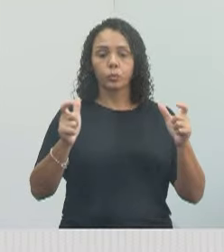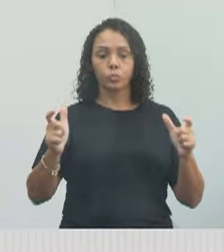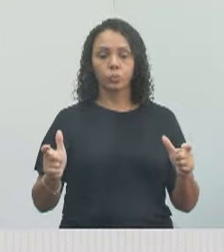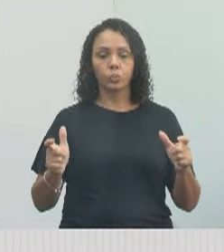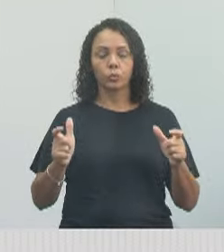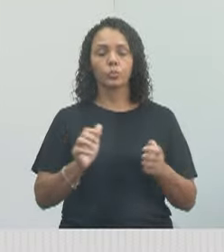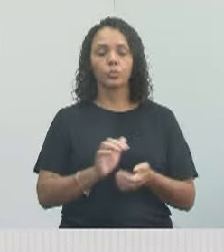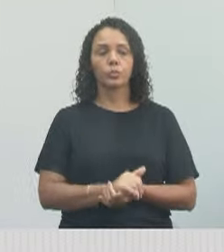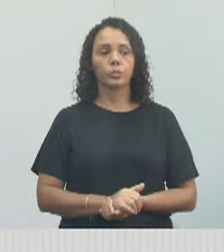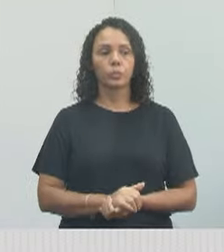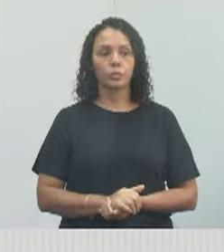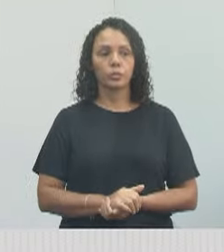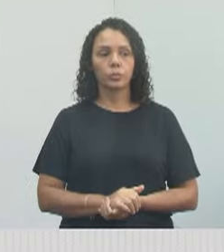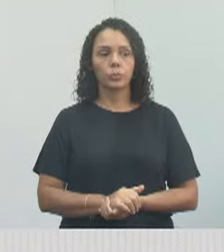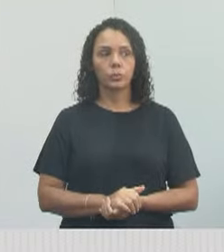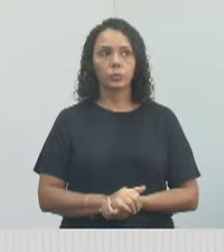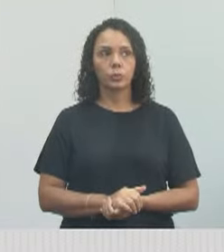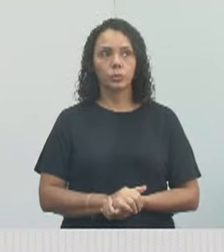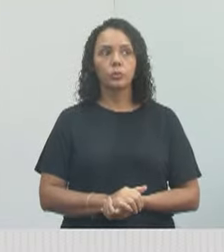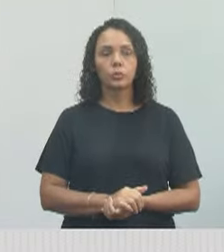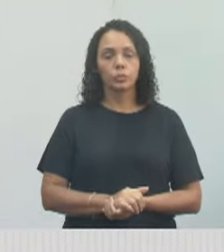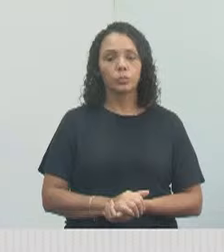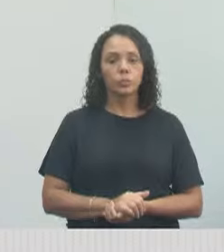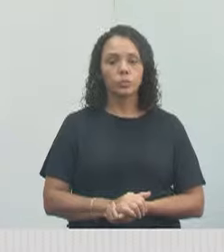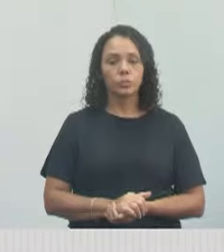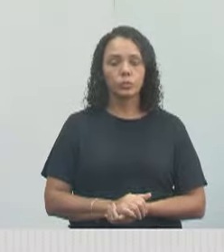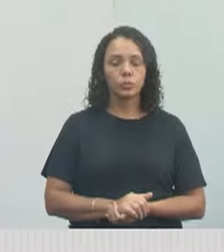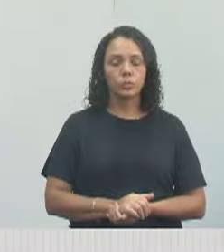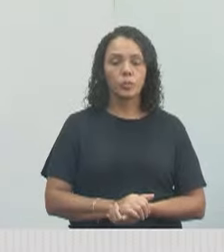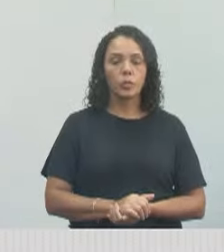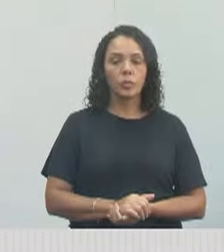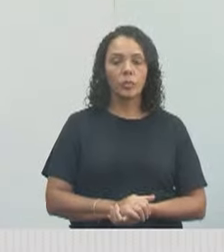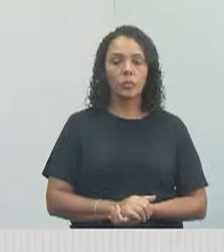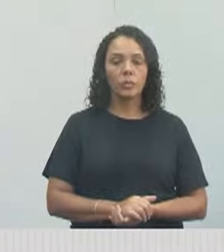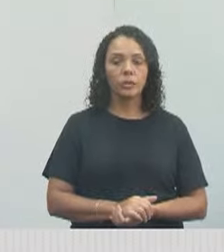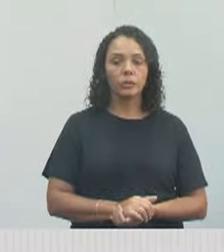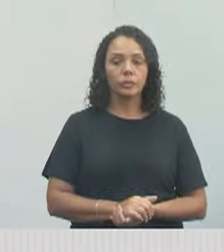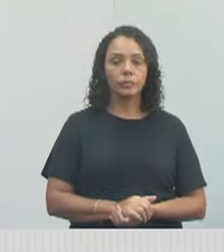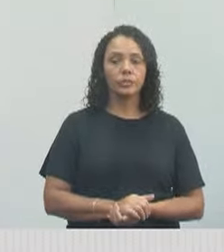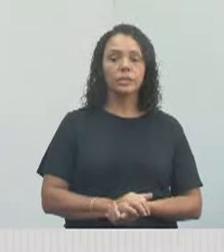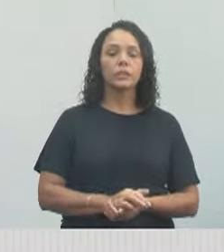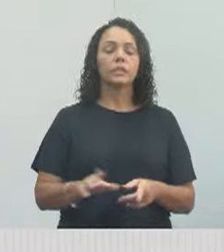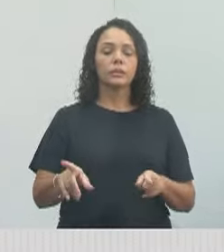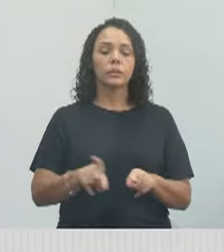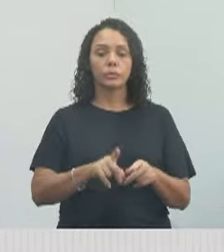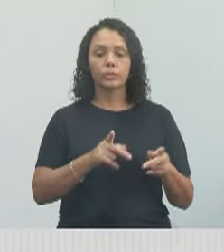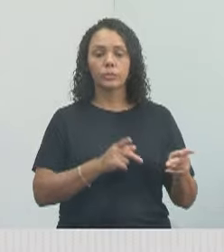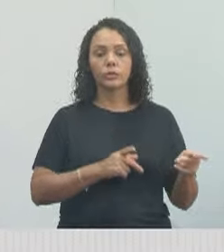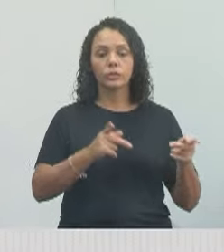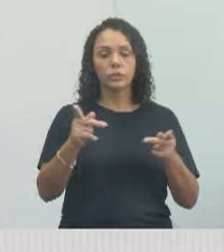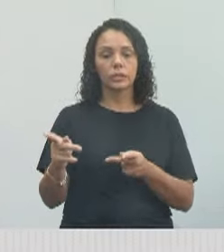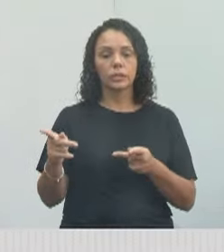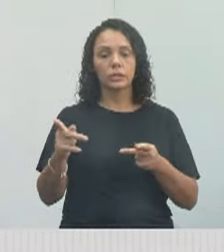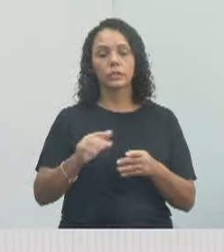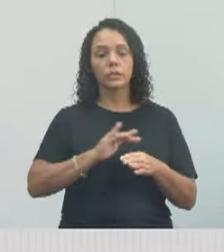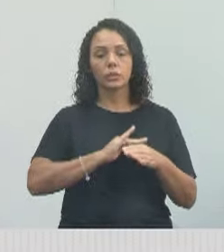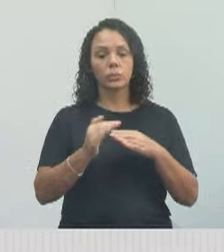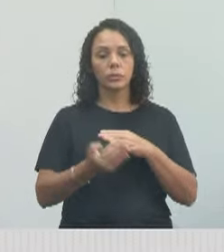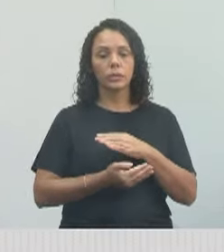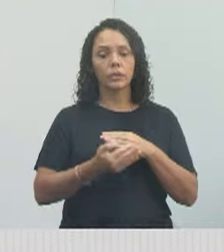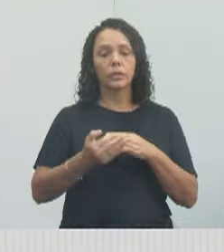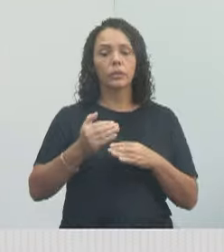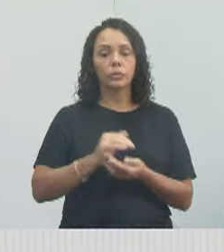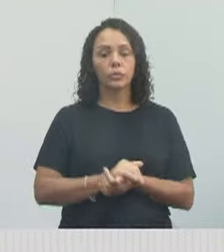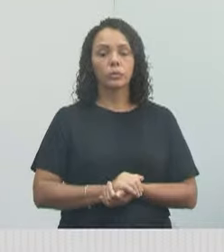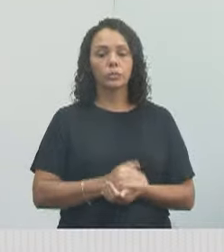Pode ir para o próximo. Estive também com o pessoal lá do Bandeira Branca, meus amigos lá do